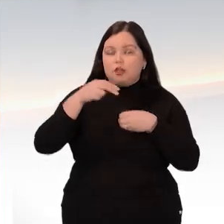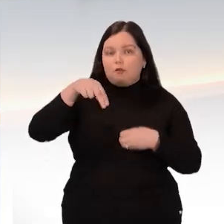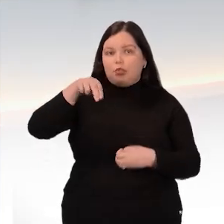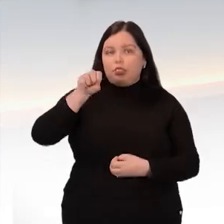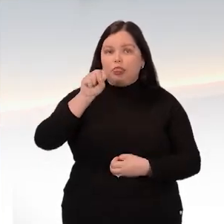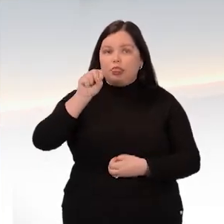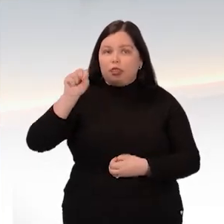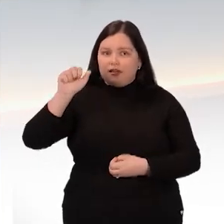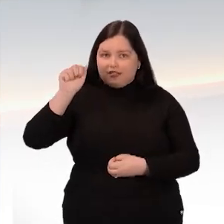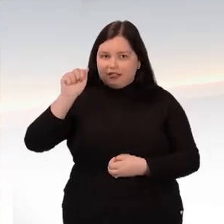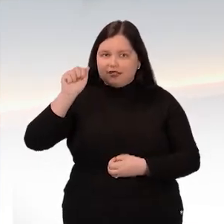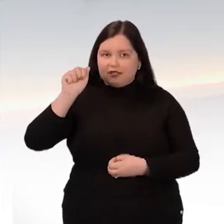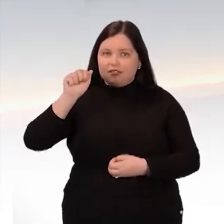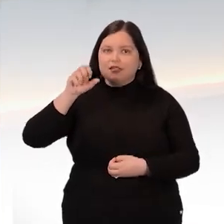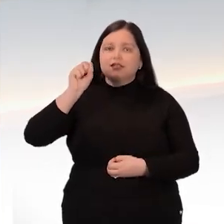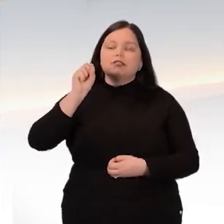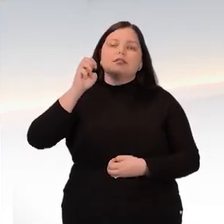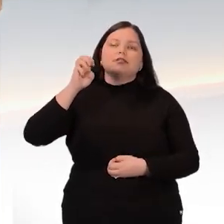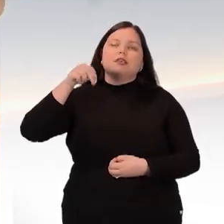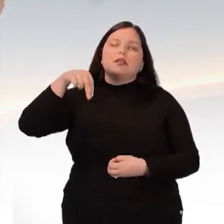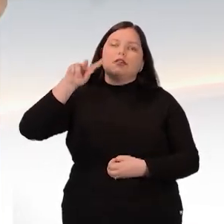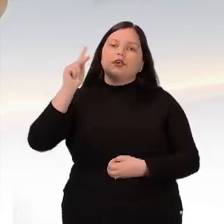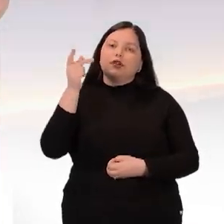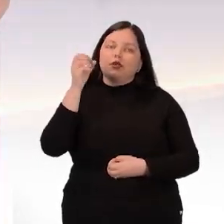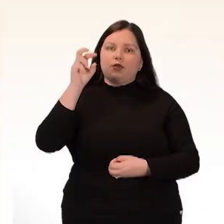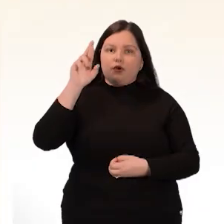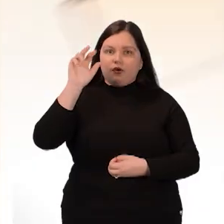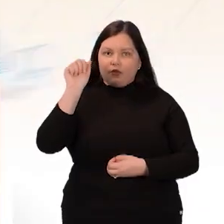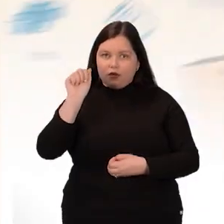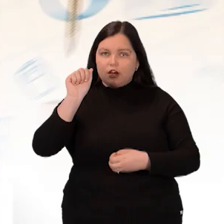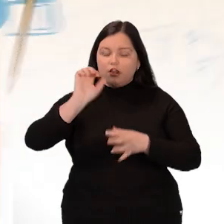Livramento. Por lá, os desafios são muitos.